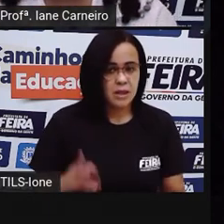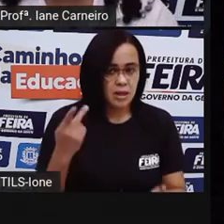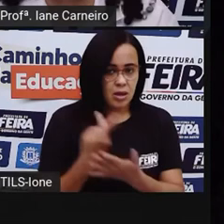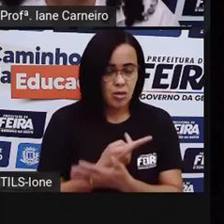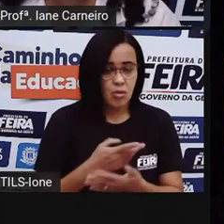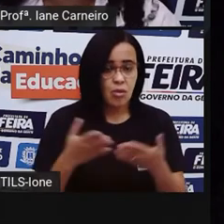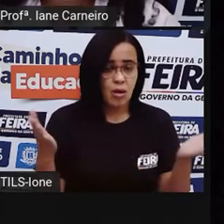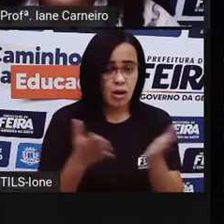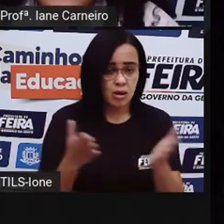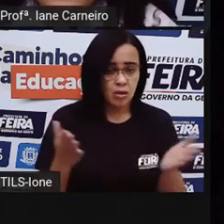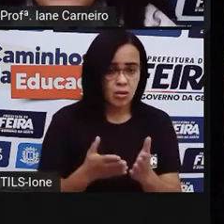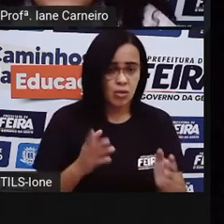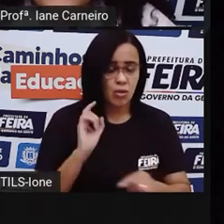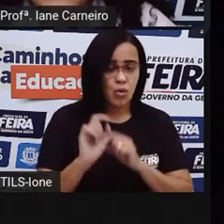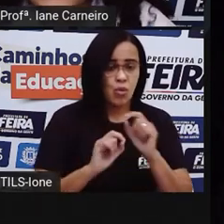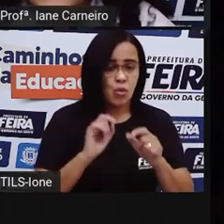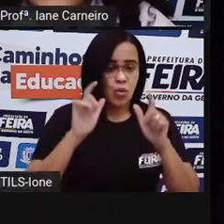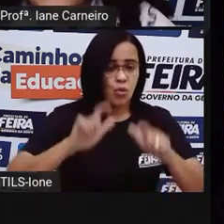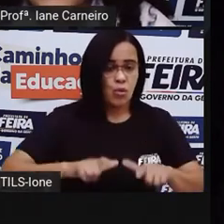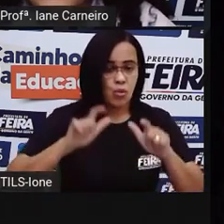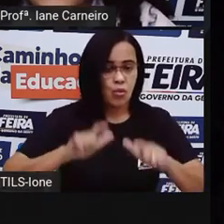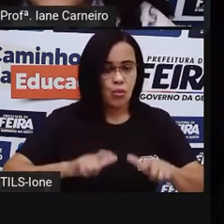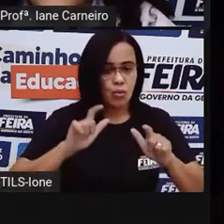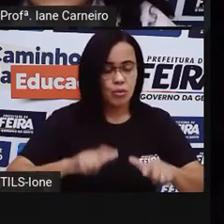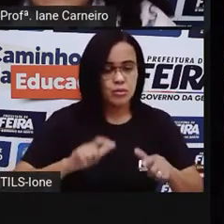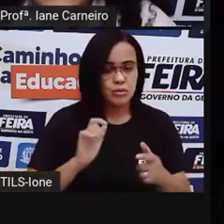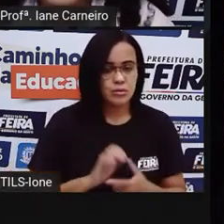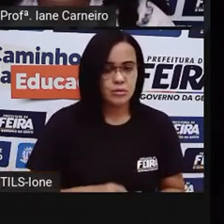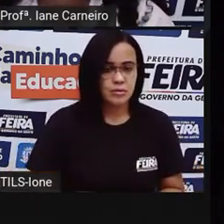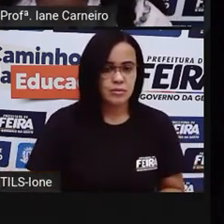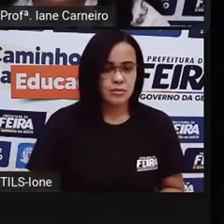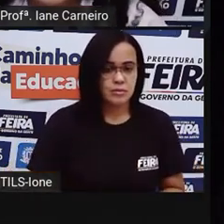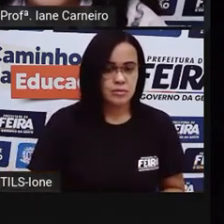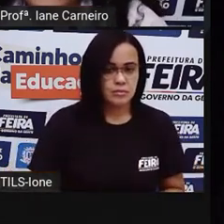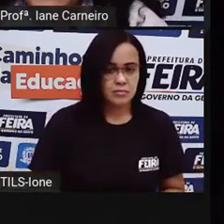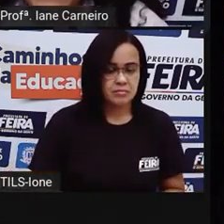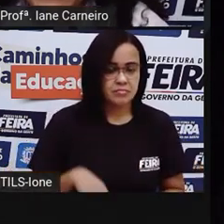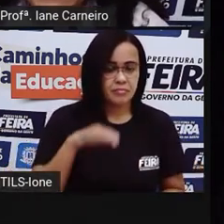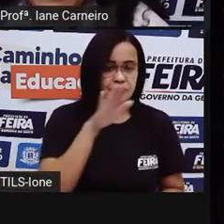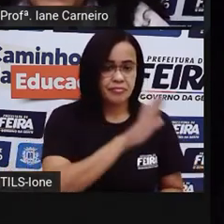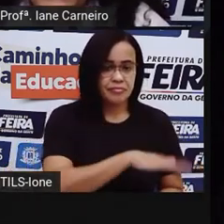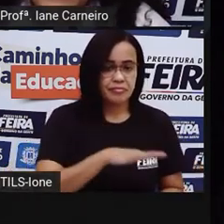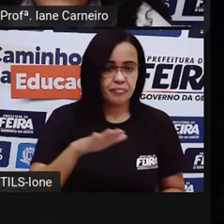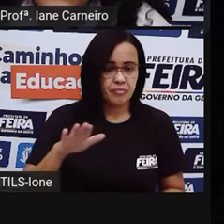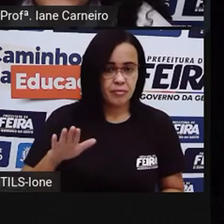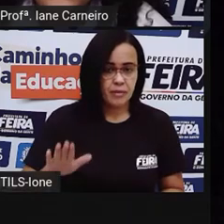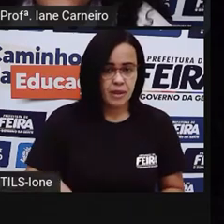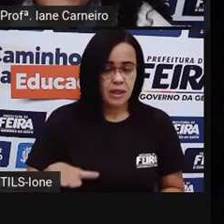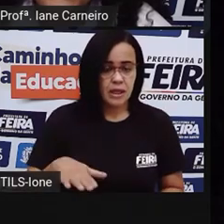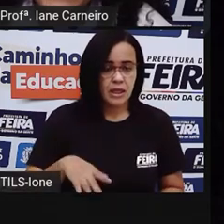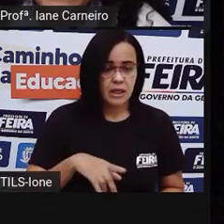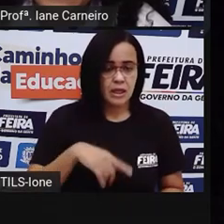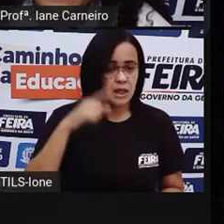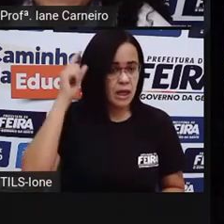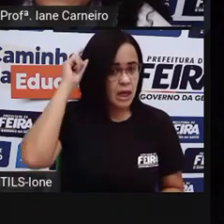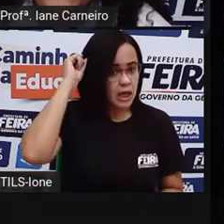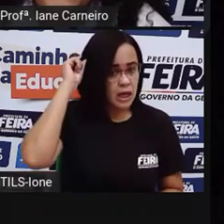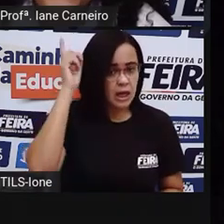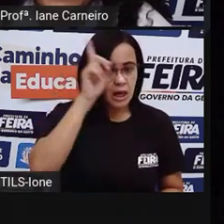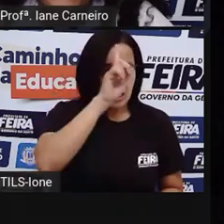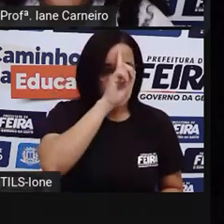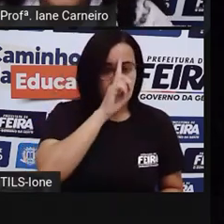Agora, o que está aí? A criança aqui, Essa menininha aqui loira, ó. De boina